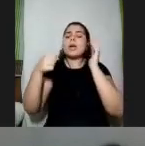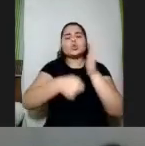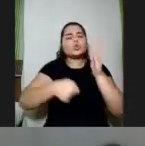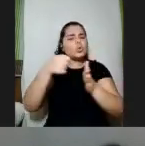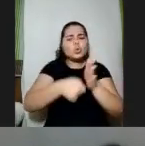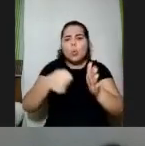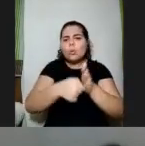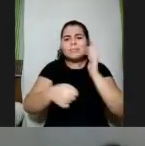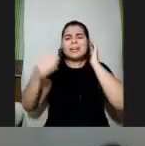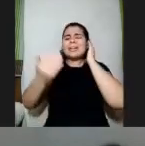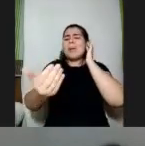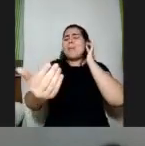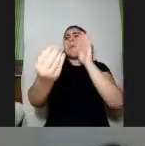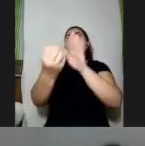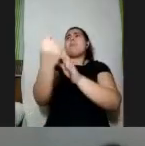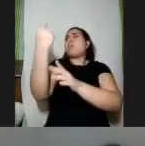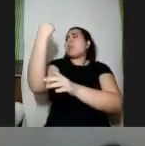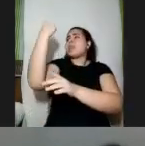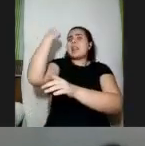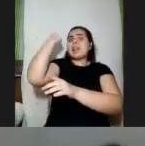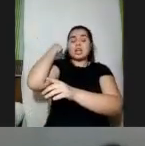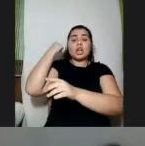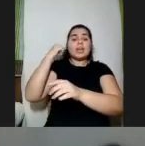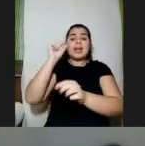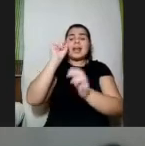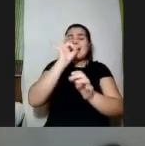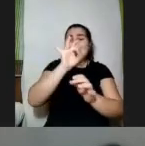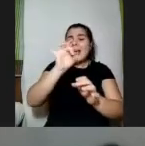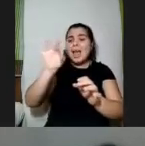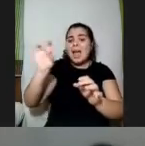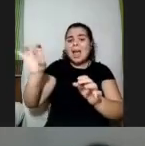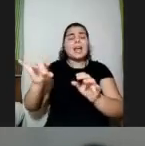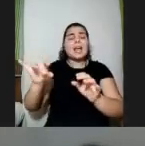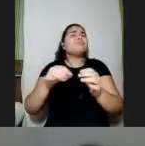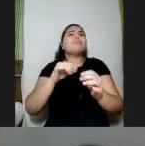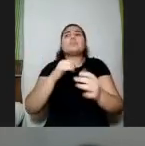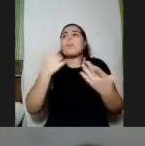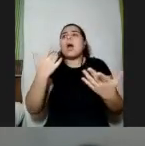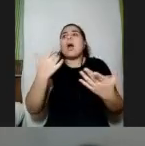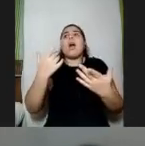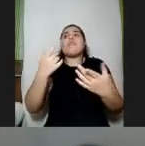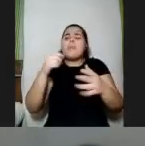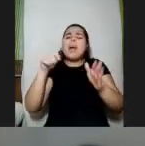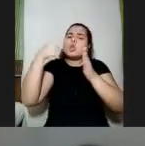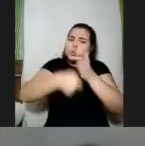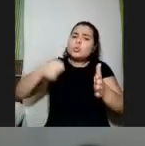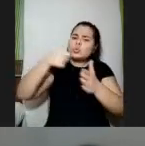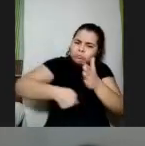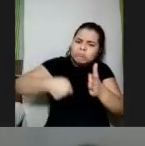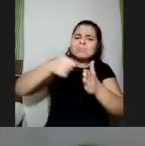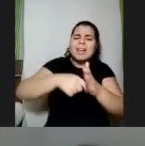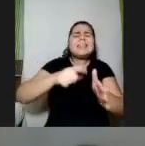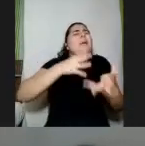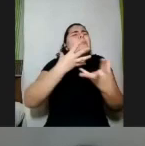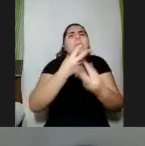histórica por trás de cada conquista que hoje a gente tem nada foi fácil nada veio de bandeja a gente ainda tem muito o